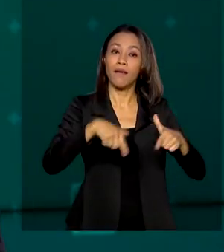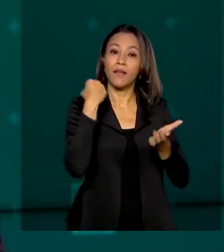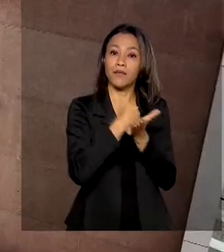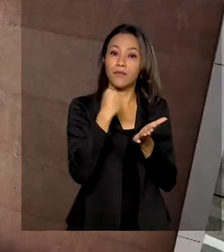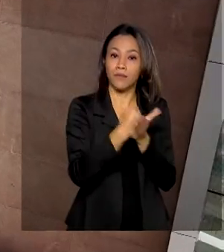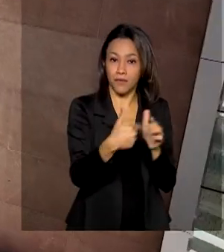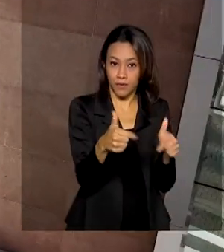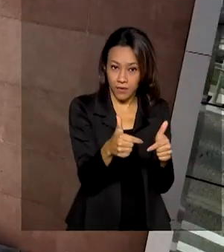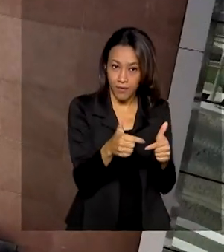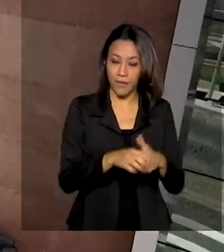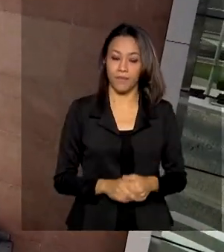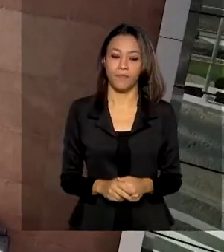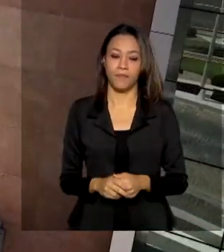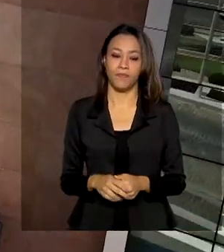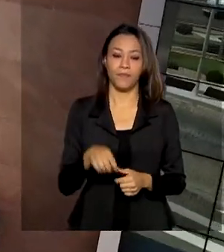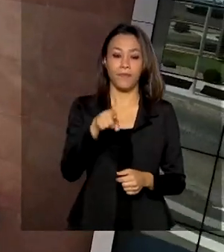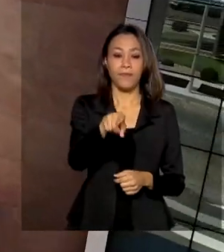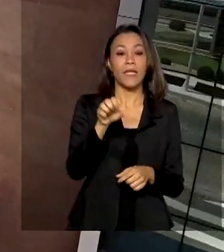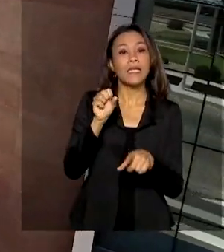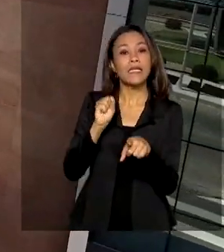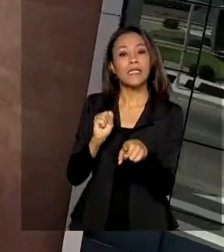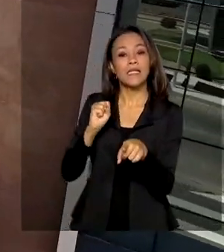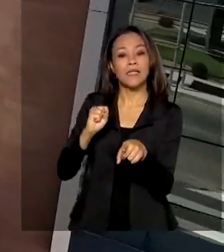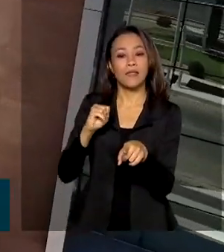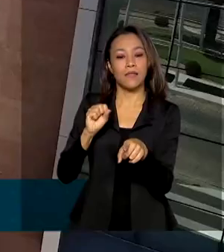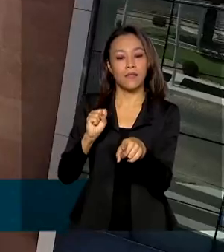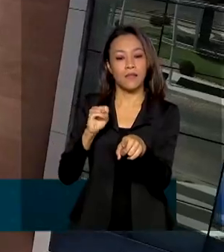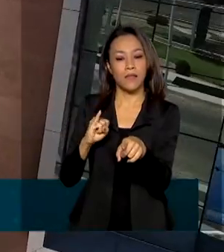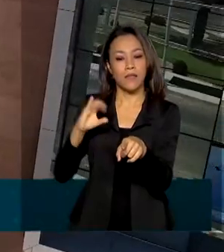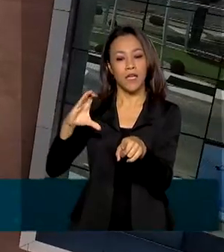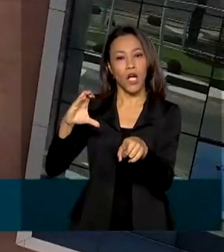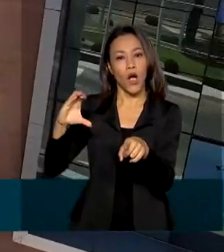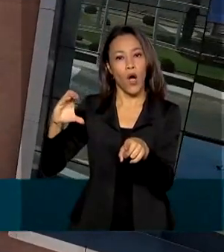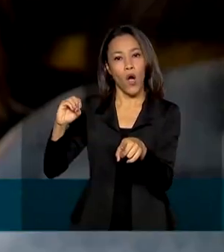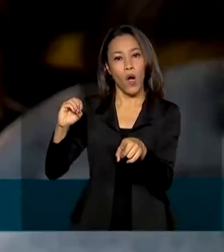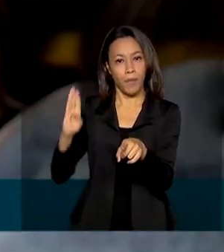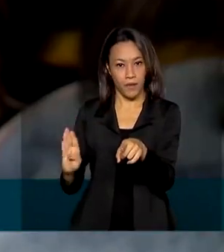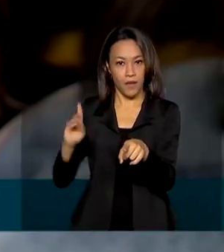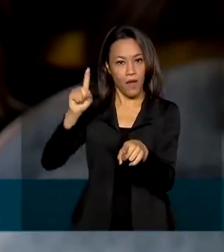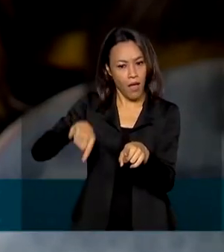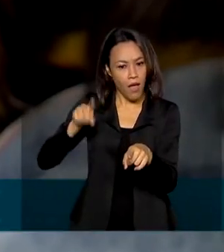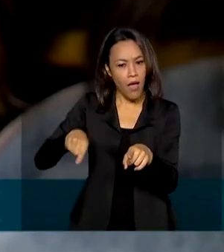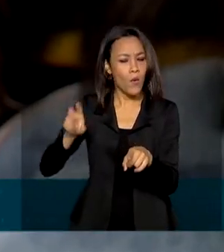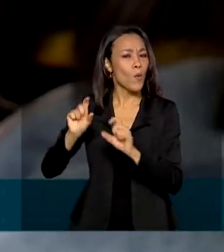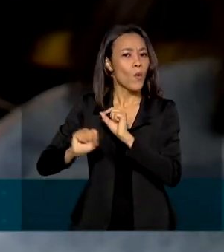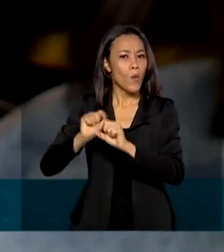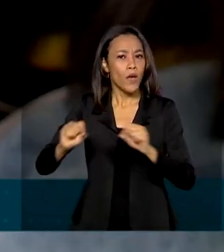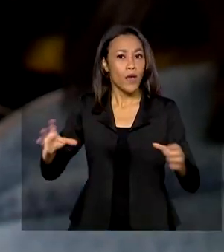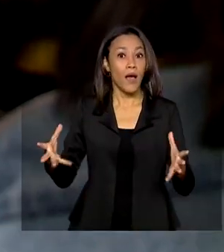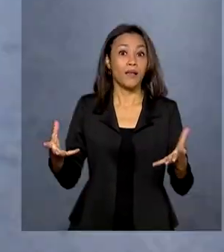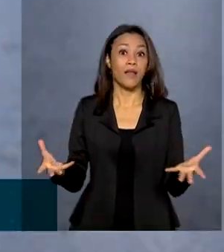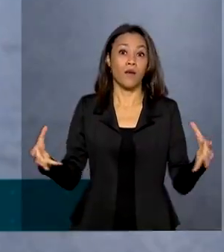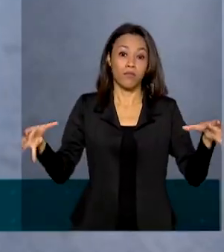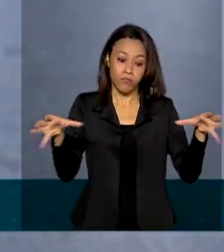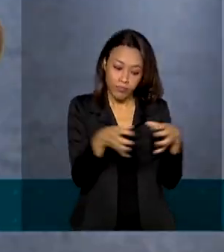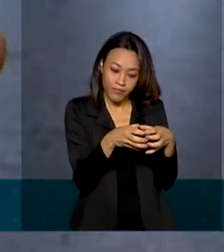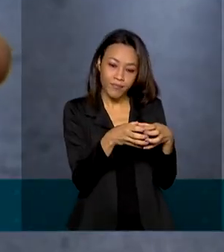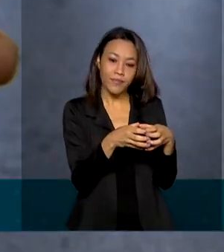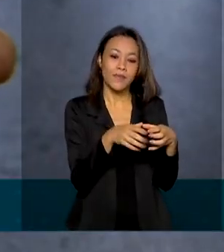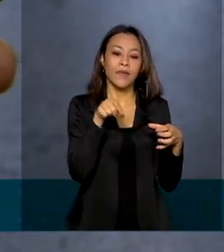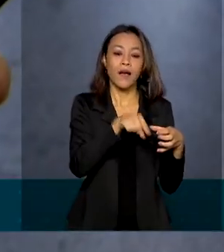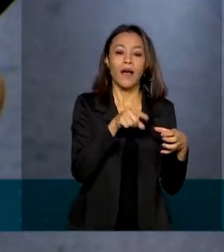O Cicobi é a primeira instituição financeira cooperativa a se integrar ao gov